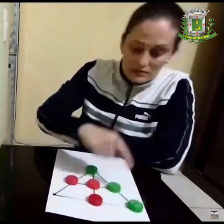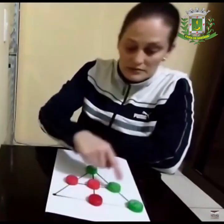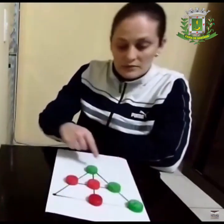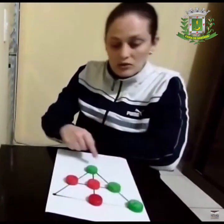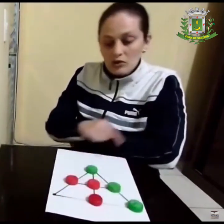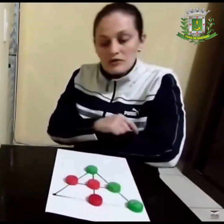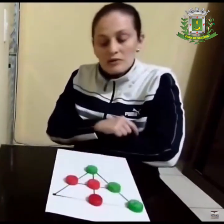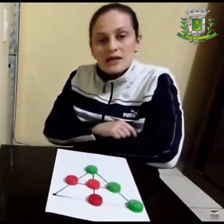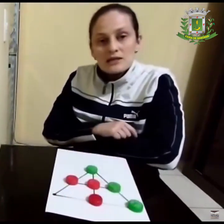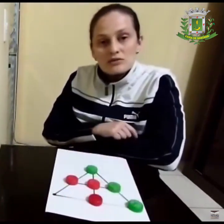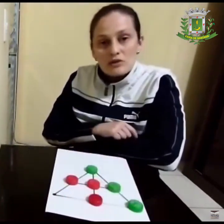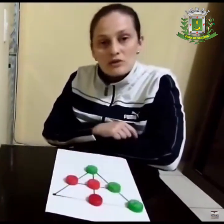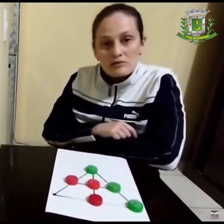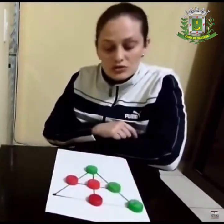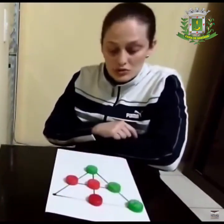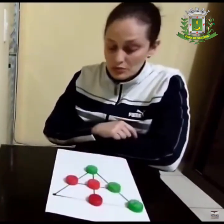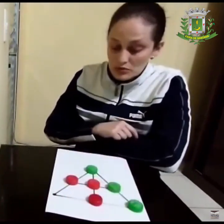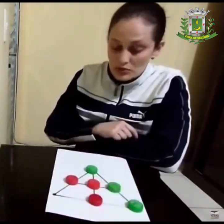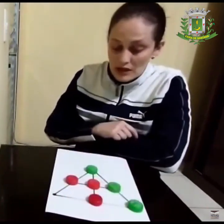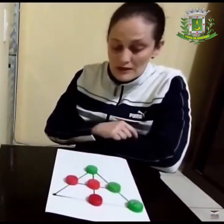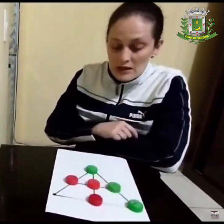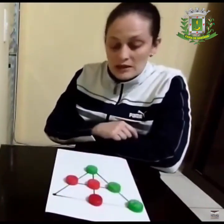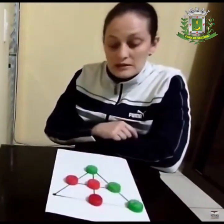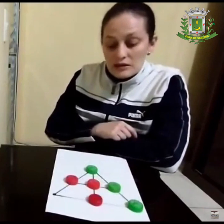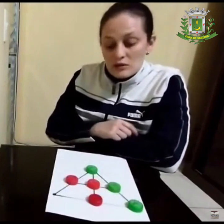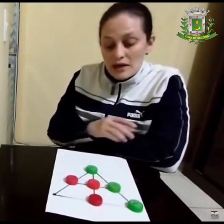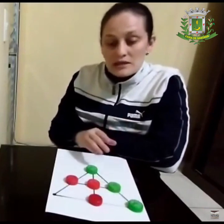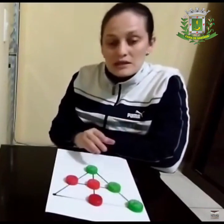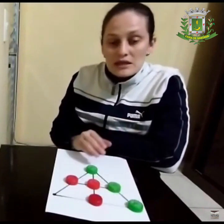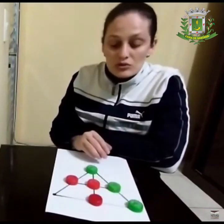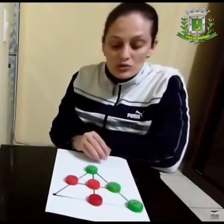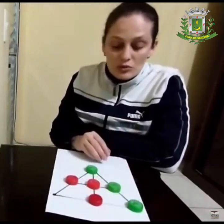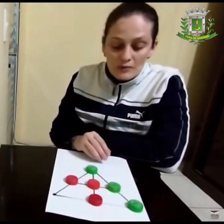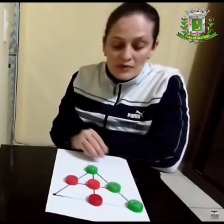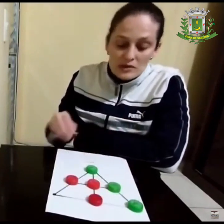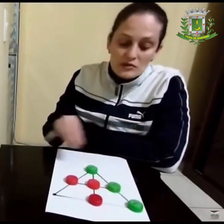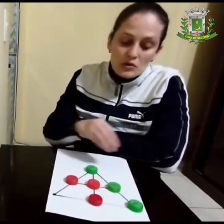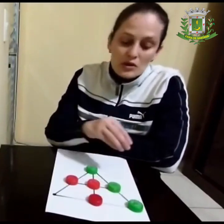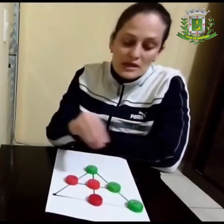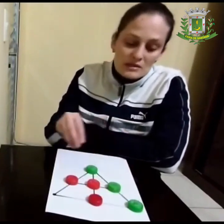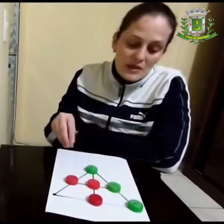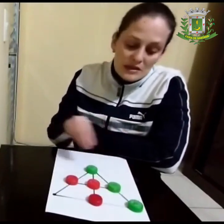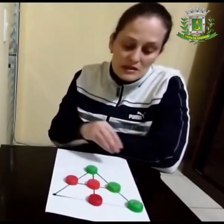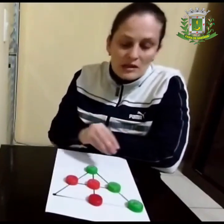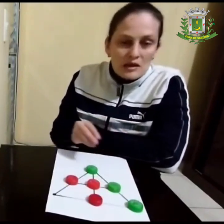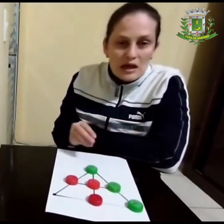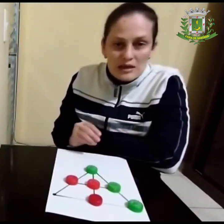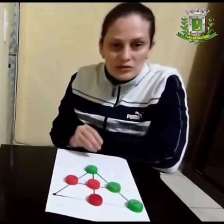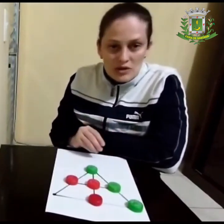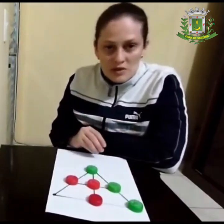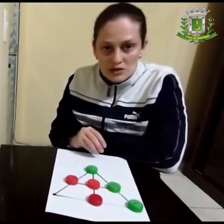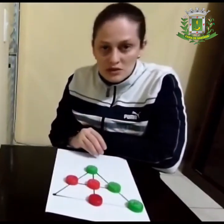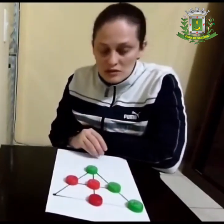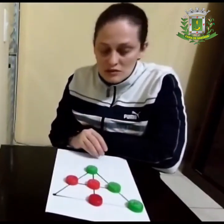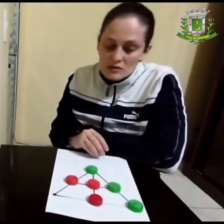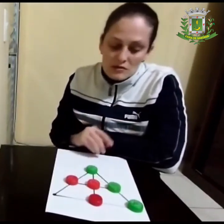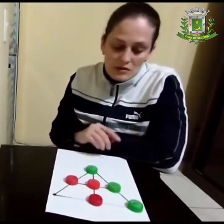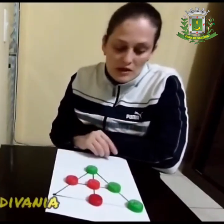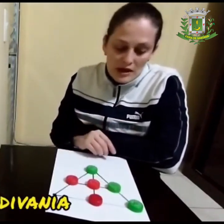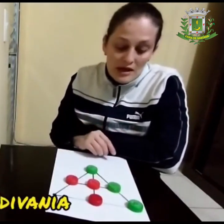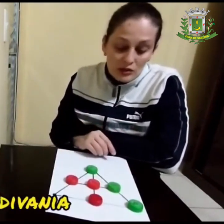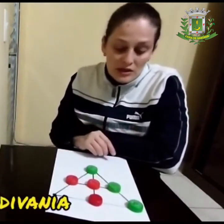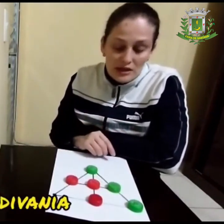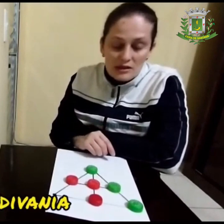Aqui houve a marcação novamente de um ponto, tá? Então, essa é ideia do jogo. Vocês vão colocar as peças aleatoriamente